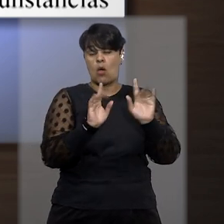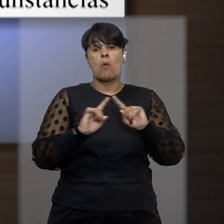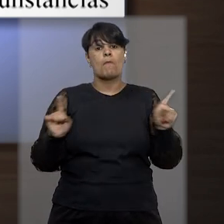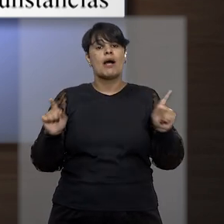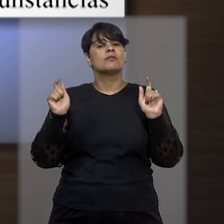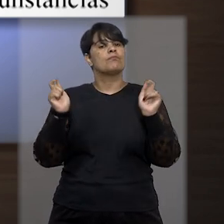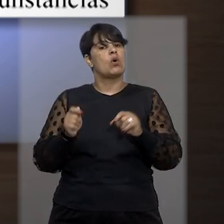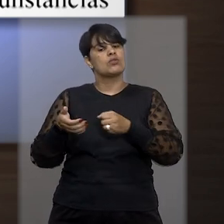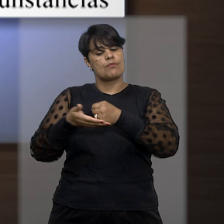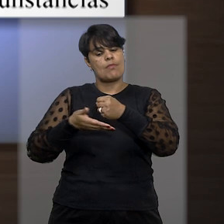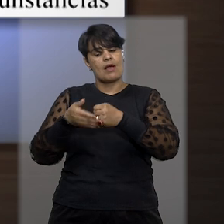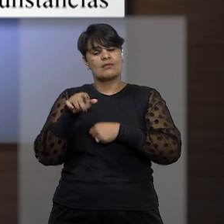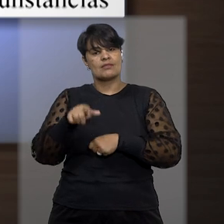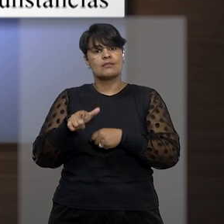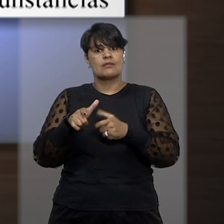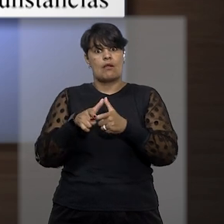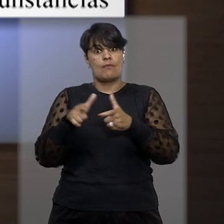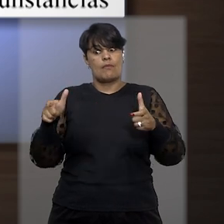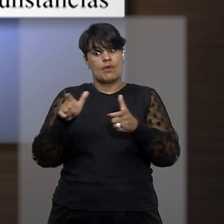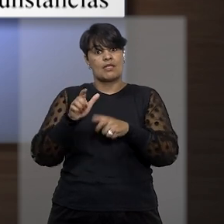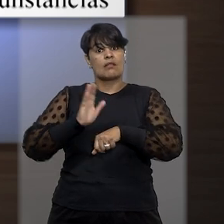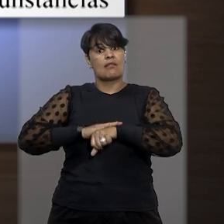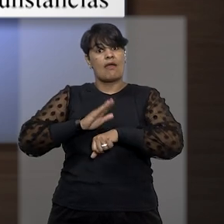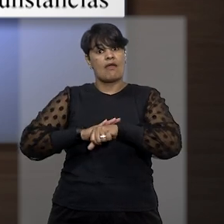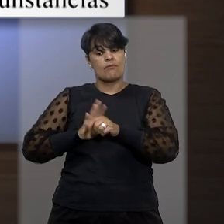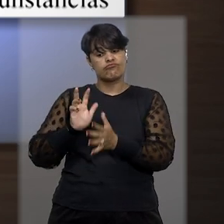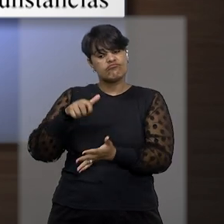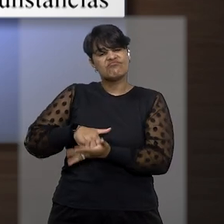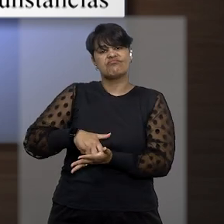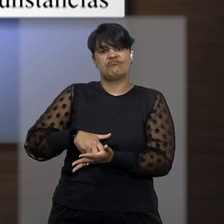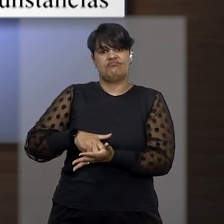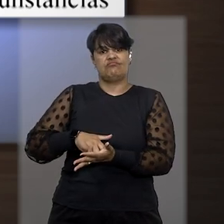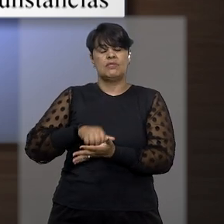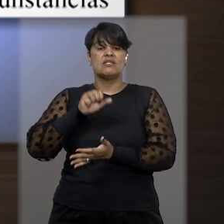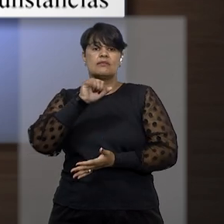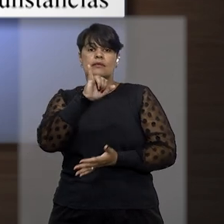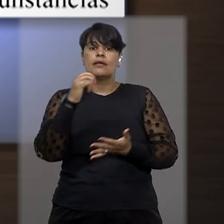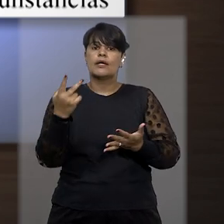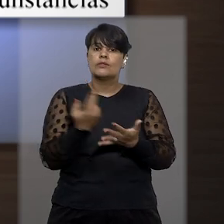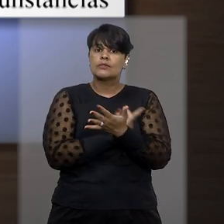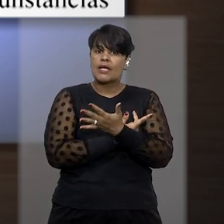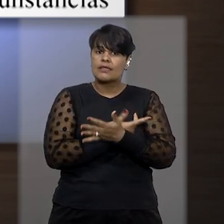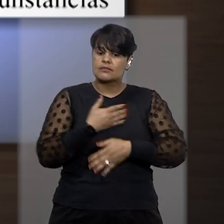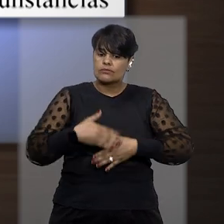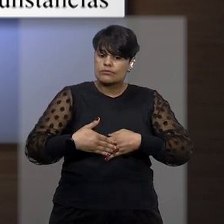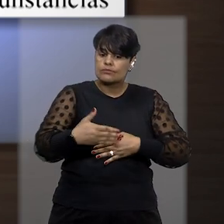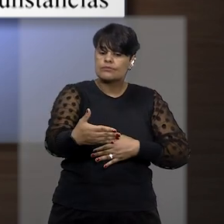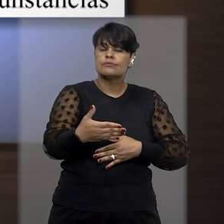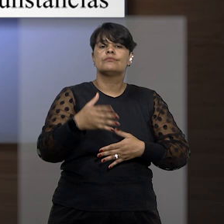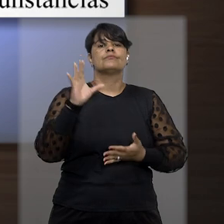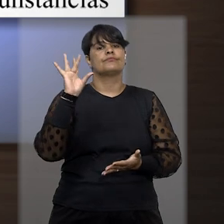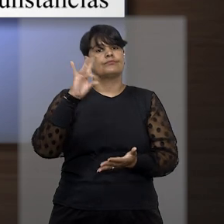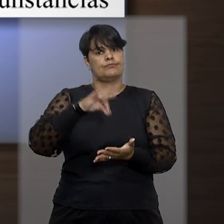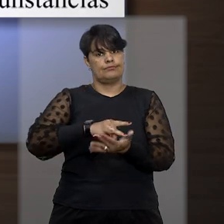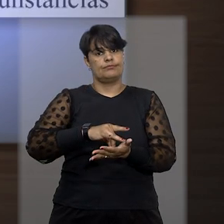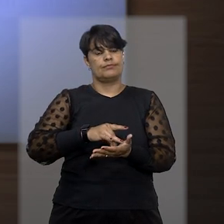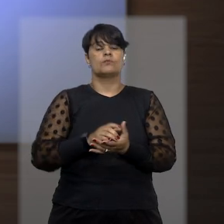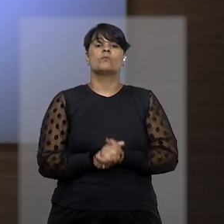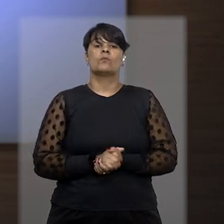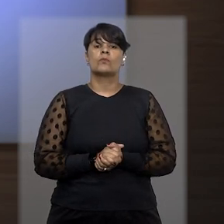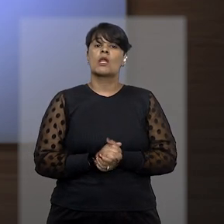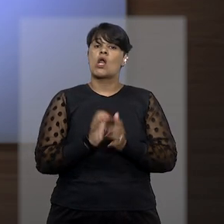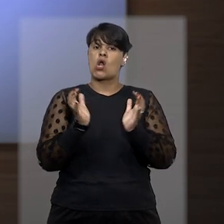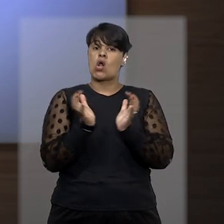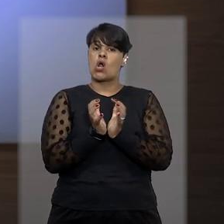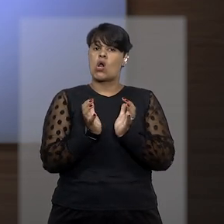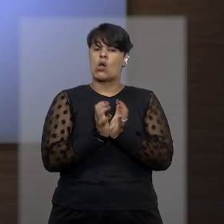como fundamento para a majoração da pena base, quando as circunstâncias do caso concreto assim justificarem. O colegiado